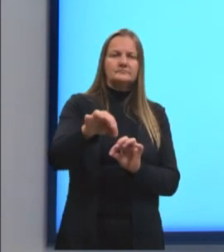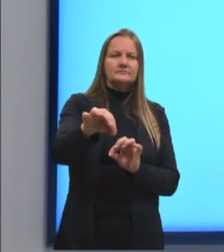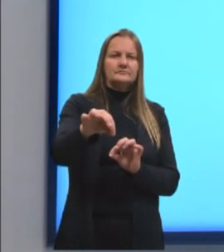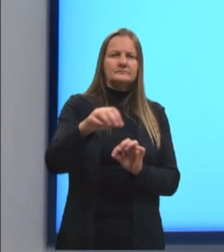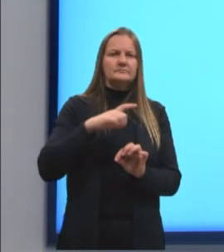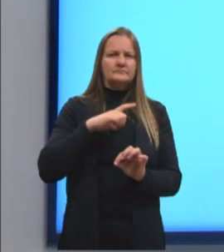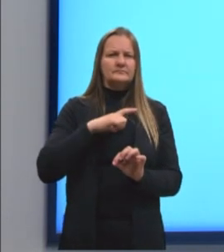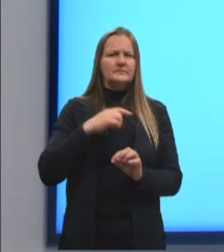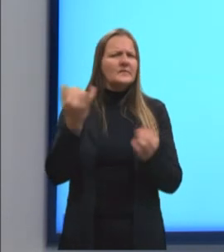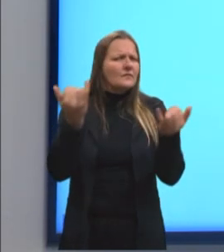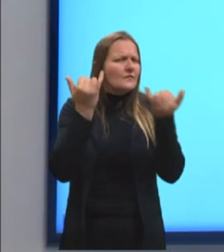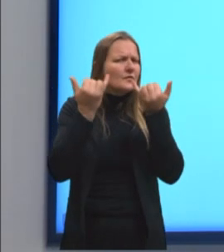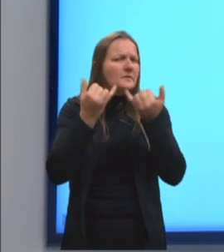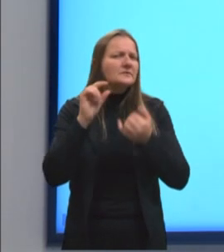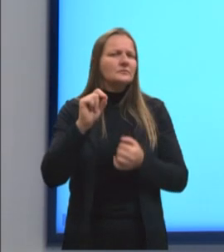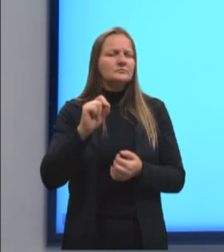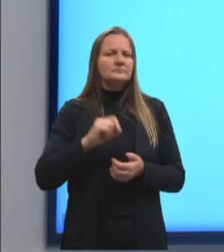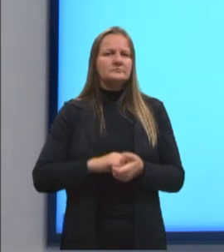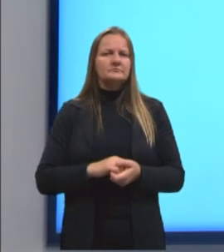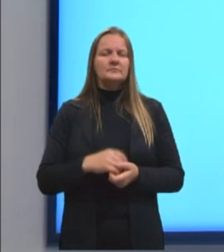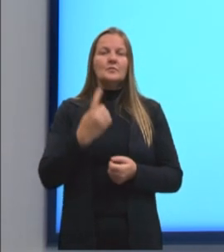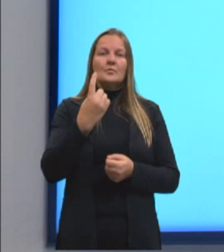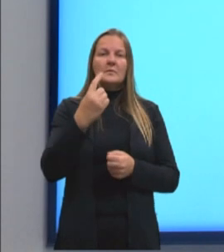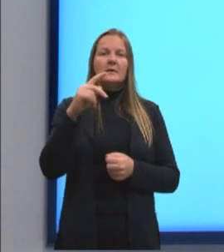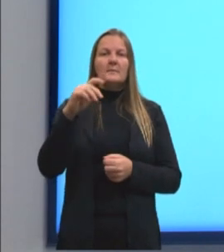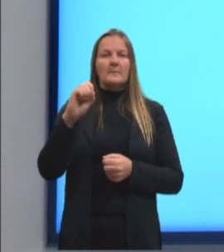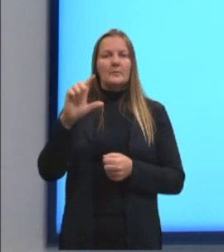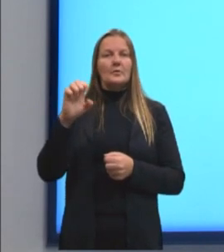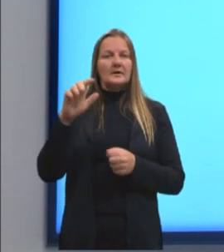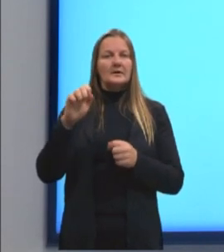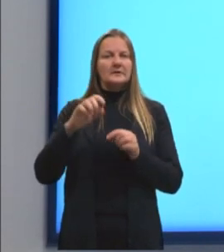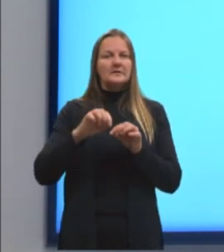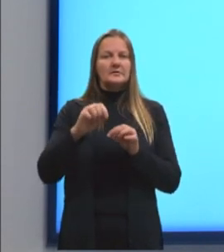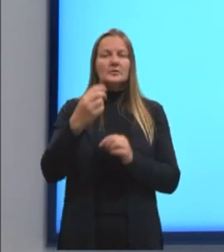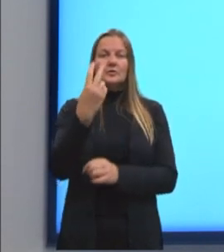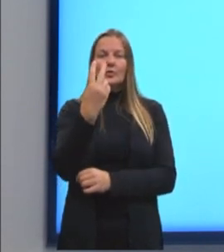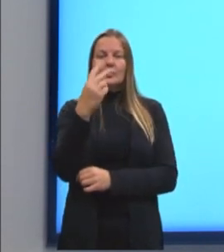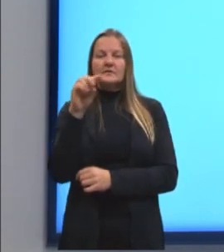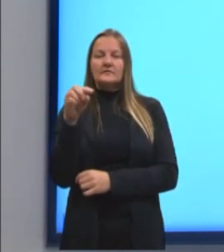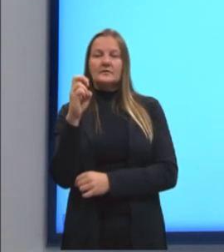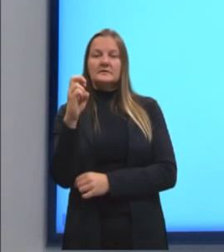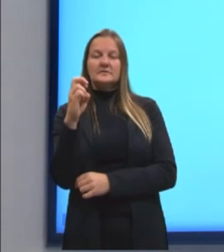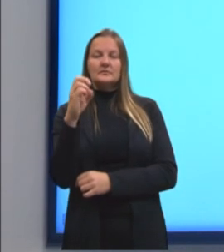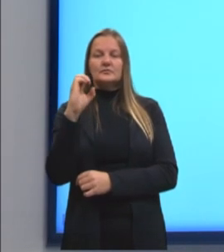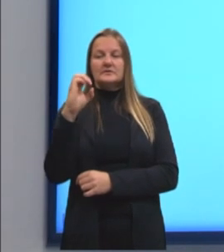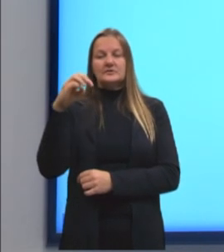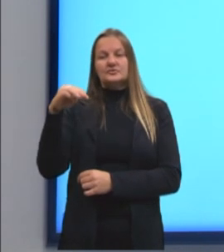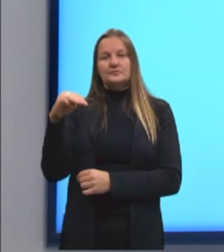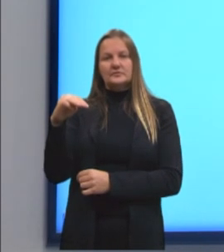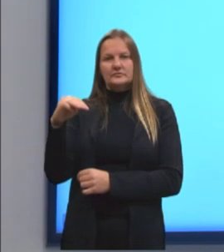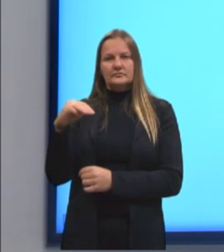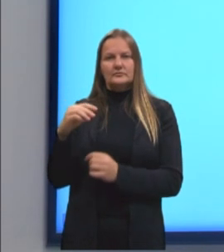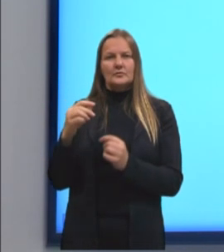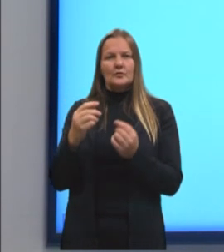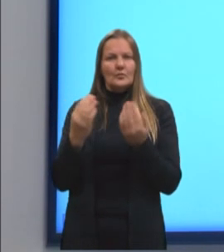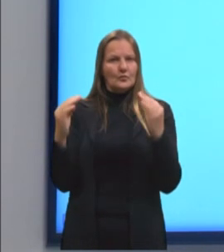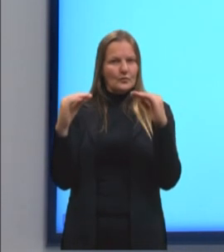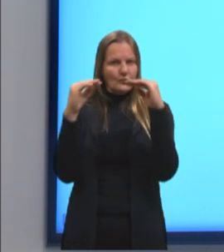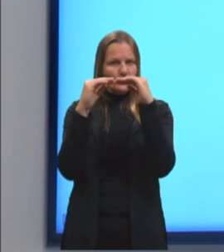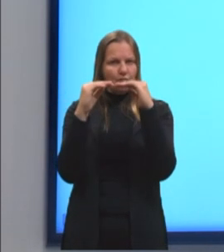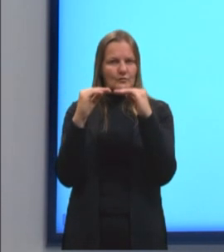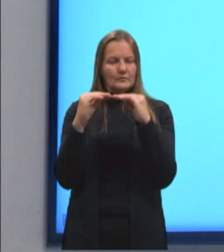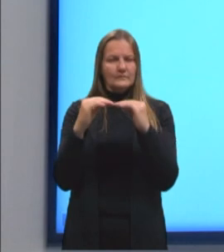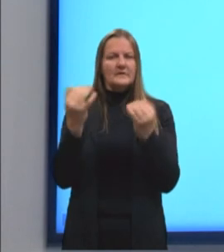ainda temos a informação, né? 1 polegada corresponde a 2,5 centímetros. Então, nós temos